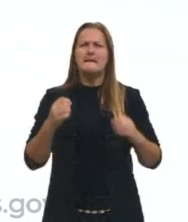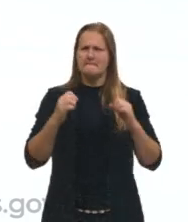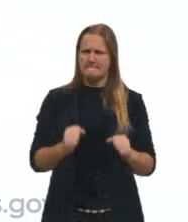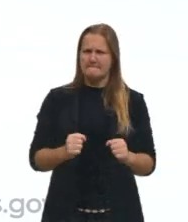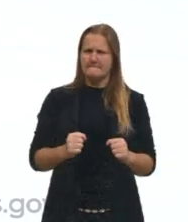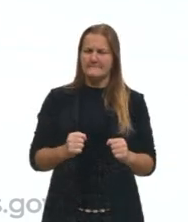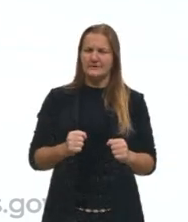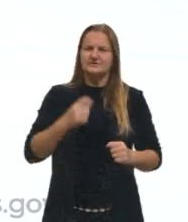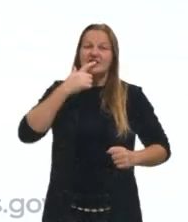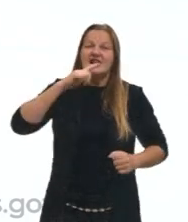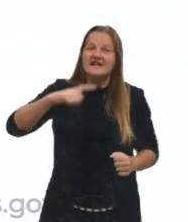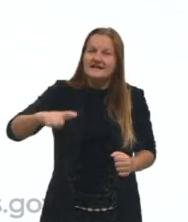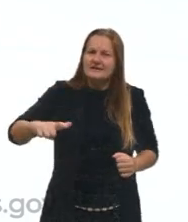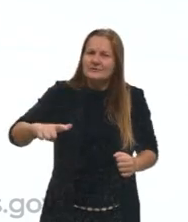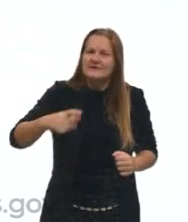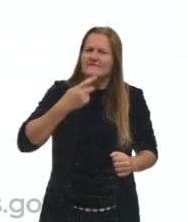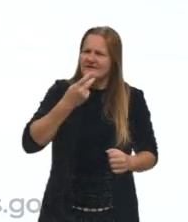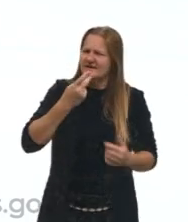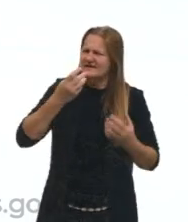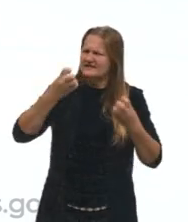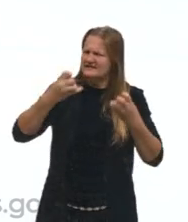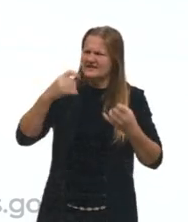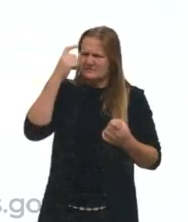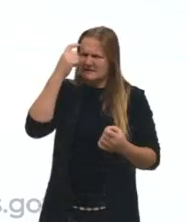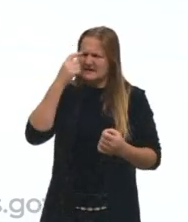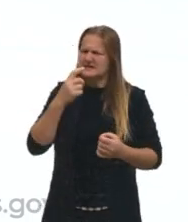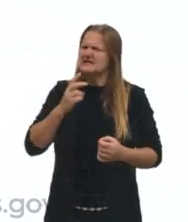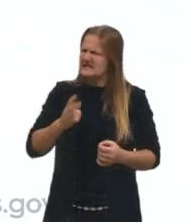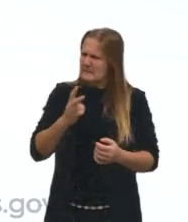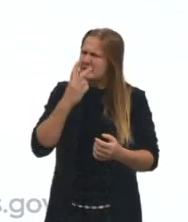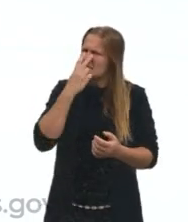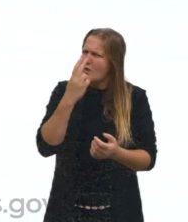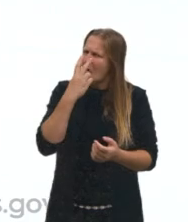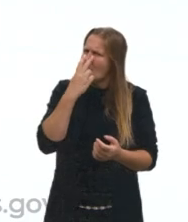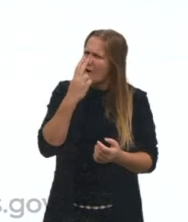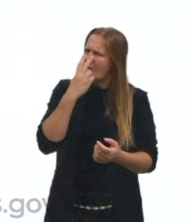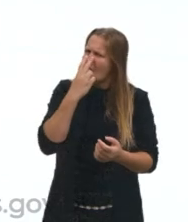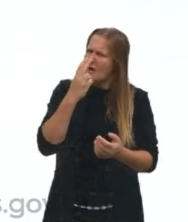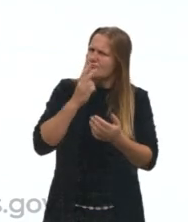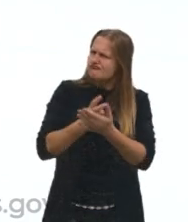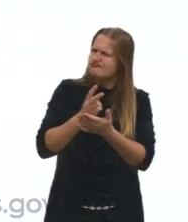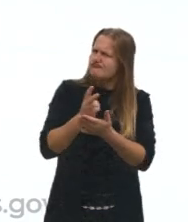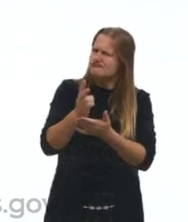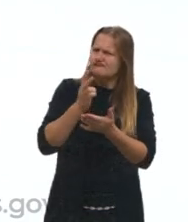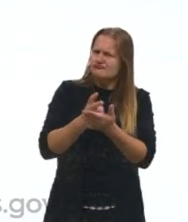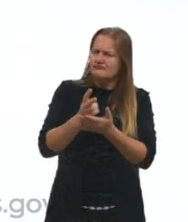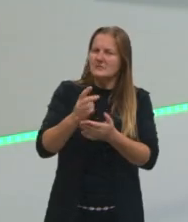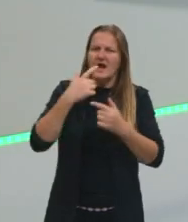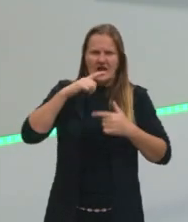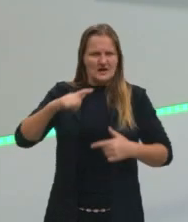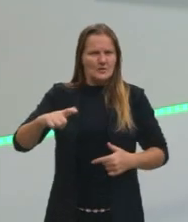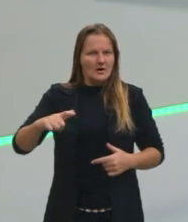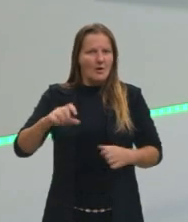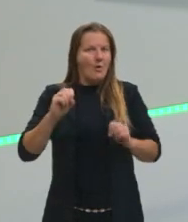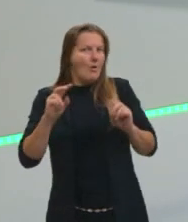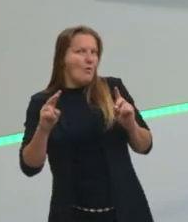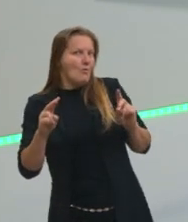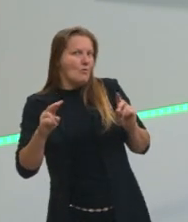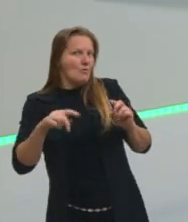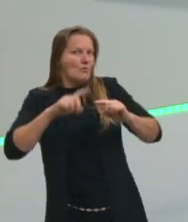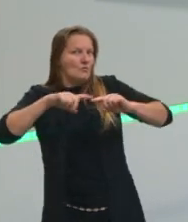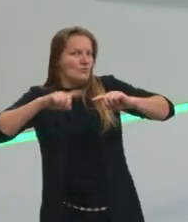dizer que a língua ela é sempre a mesma. É possível a gente pensar em variações